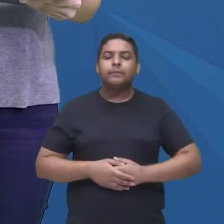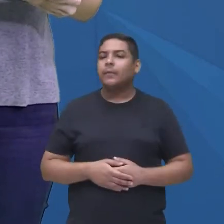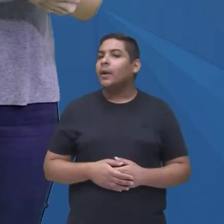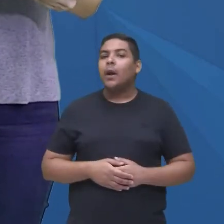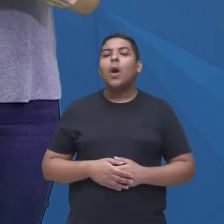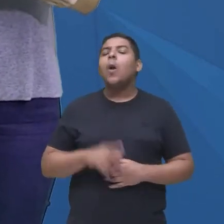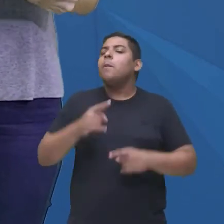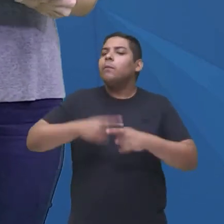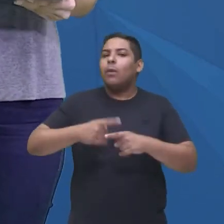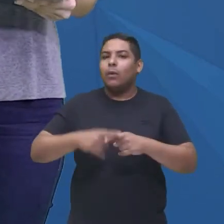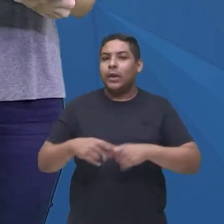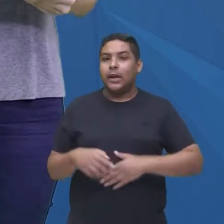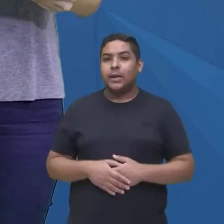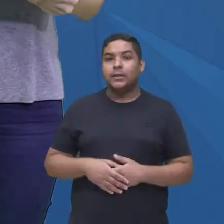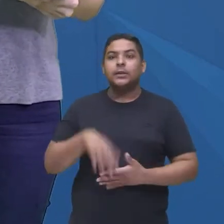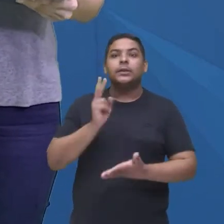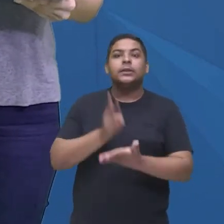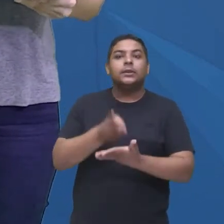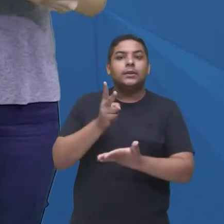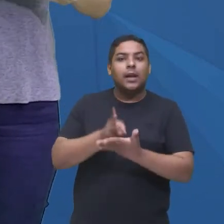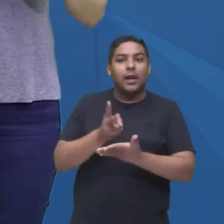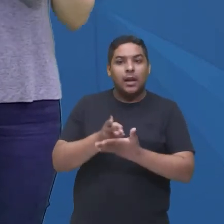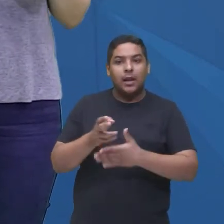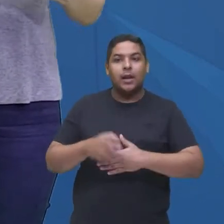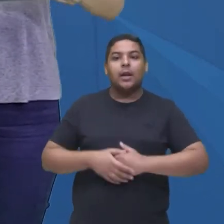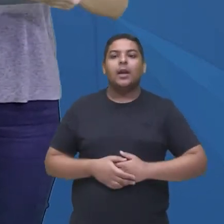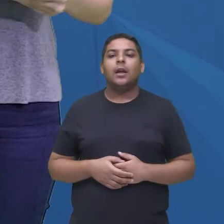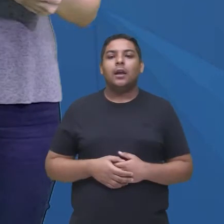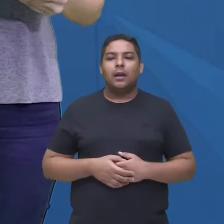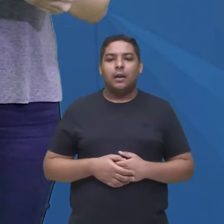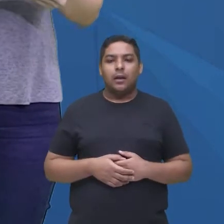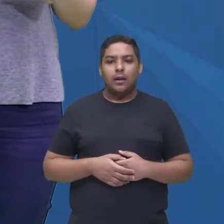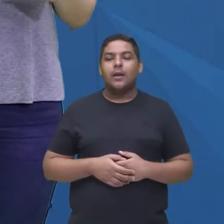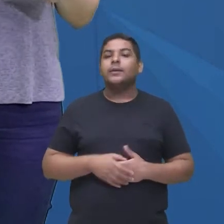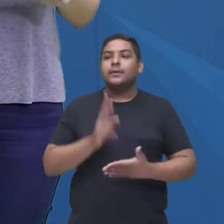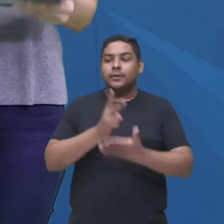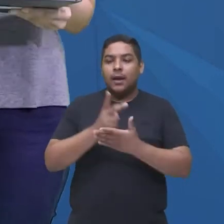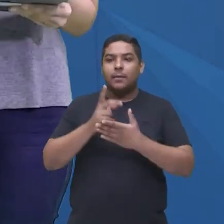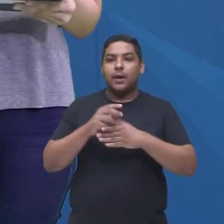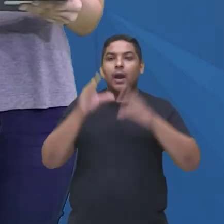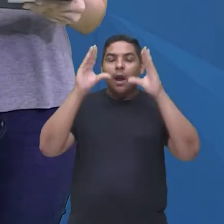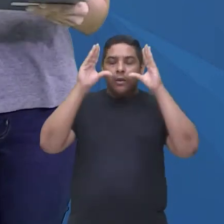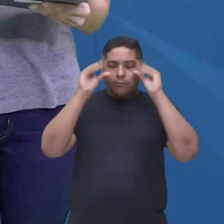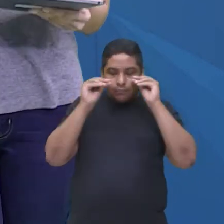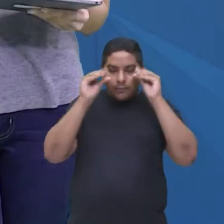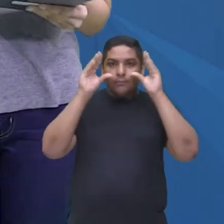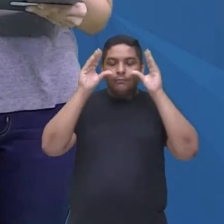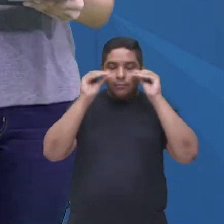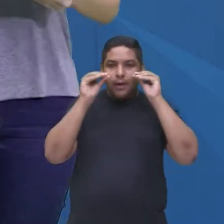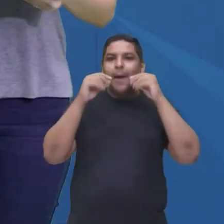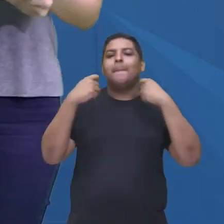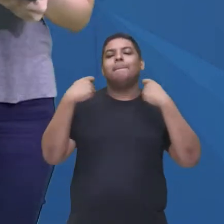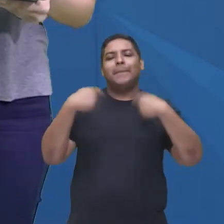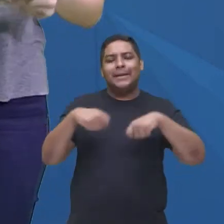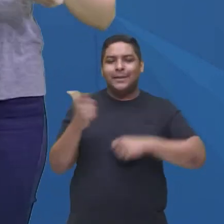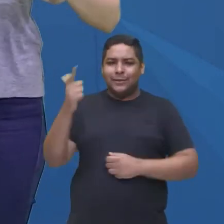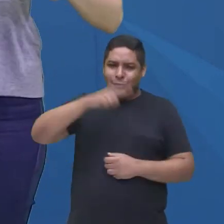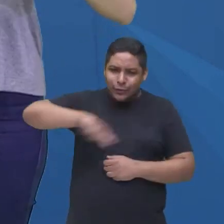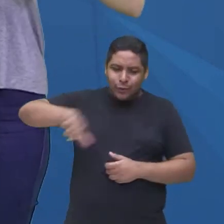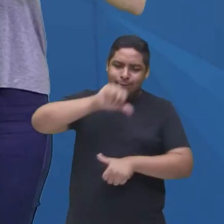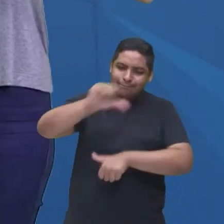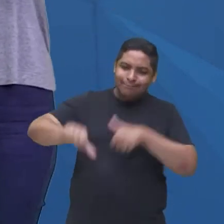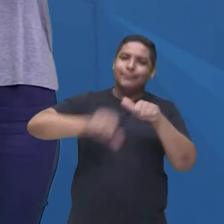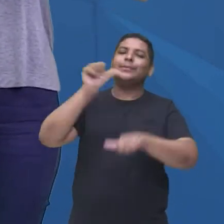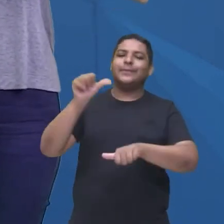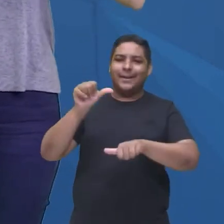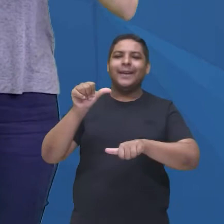aparecem piscando, as cenas precisam ser refeitas ou editadas, isso porque zumbi ali, aquela